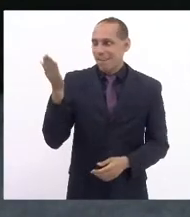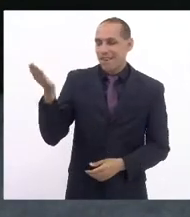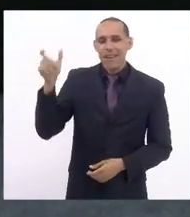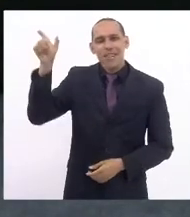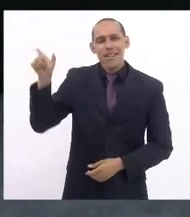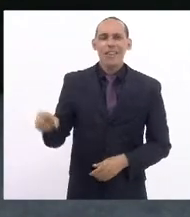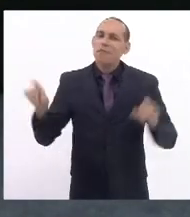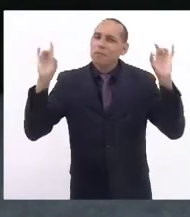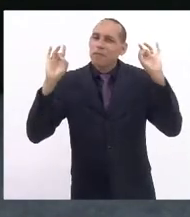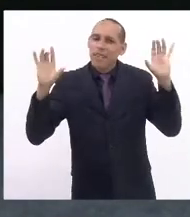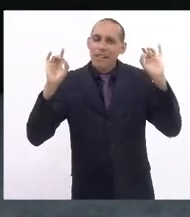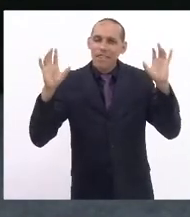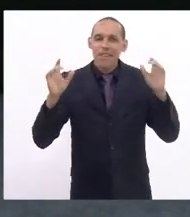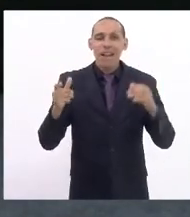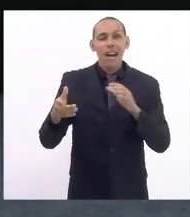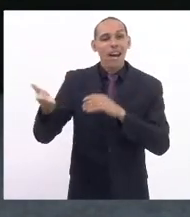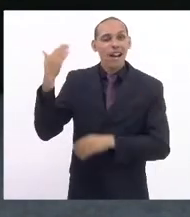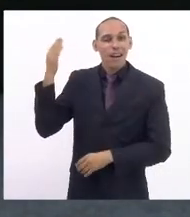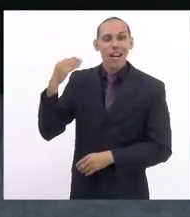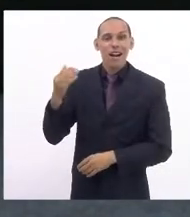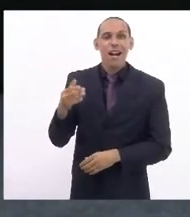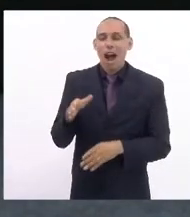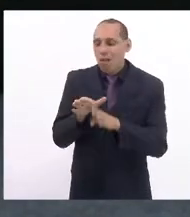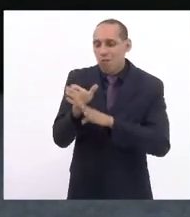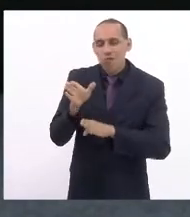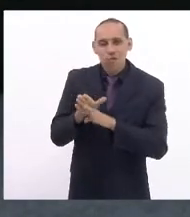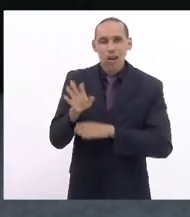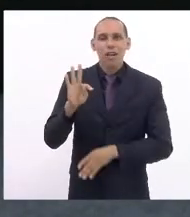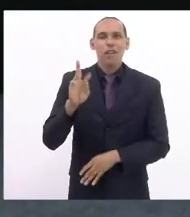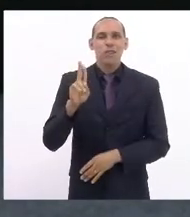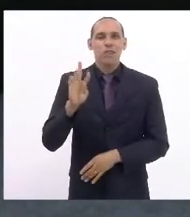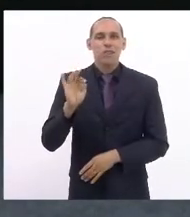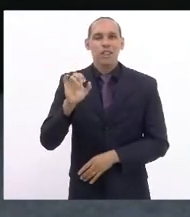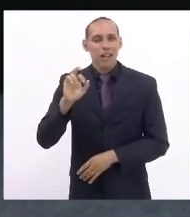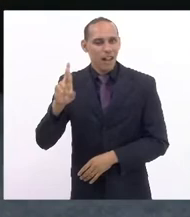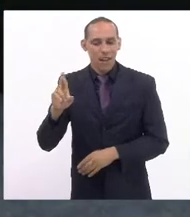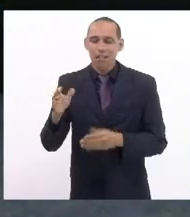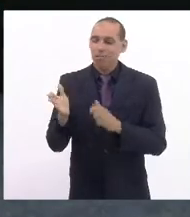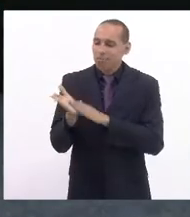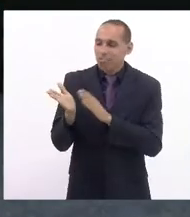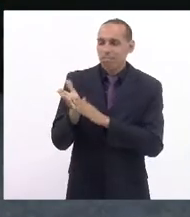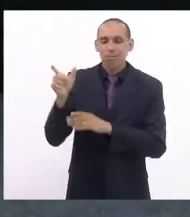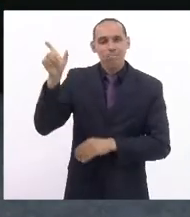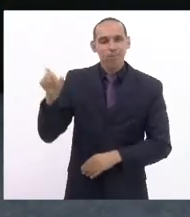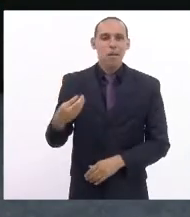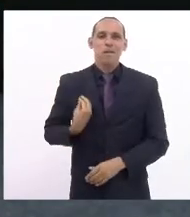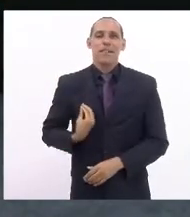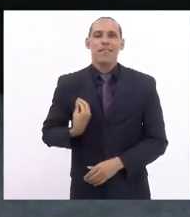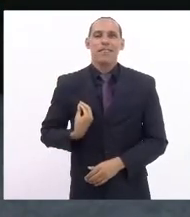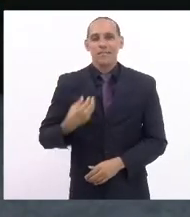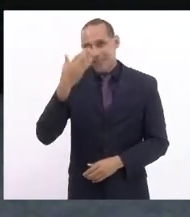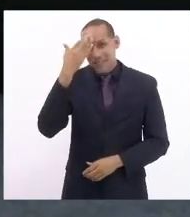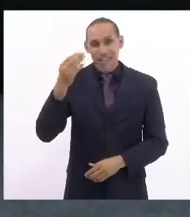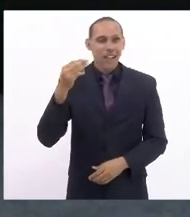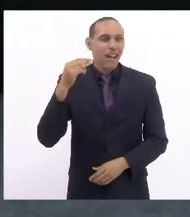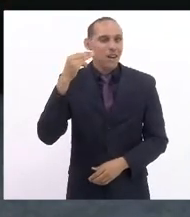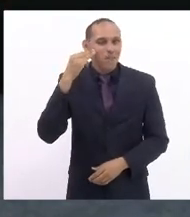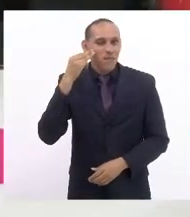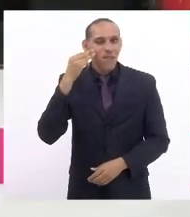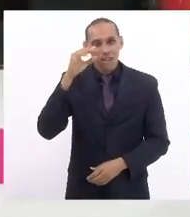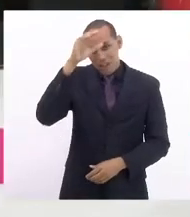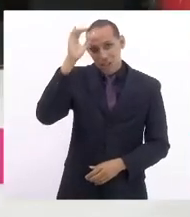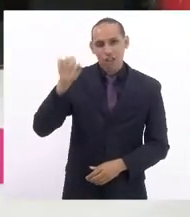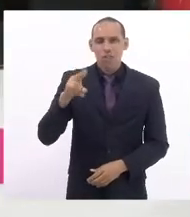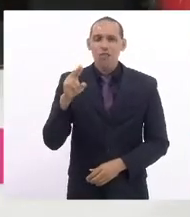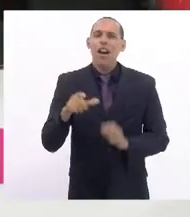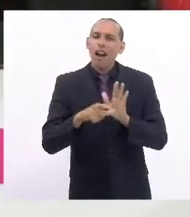especialista foi conselheiro tutelar então saúde e agradeço a presença do vereador Jonathan Anjos do PDT de Niterói obrigado Mônica obrigado Tia Ju antes até